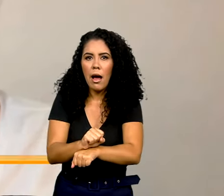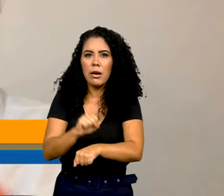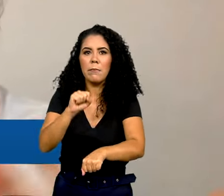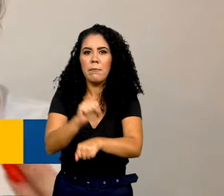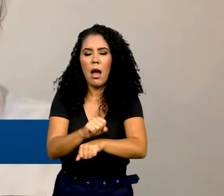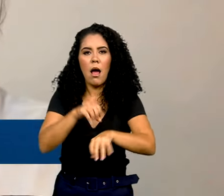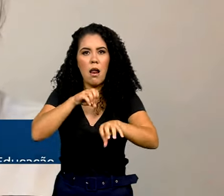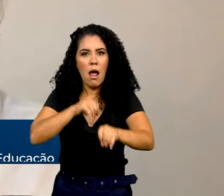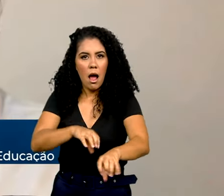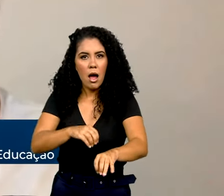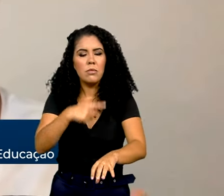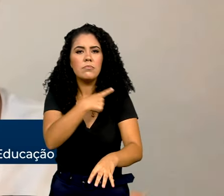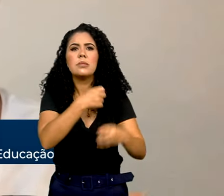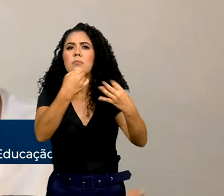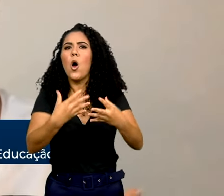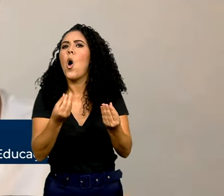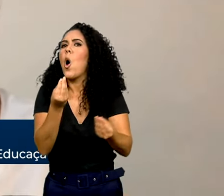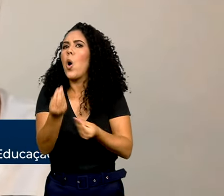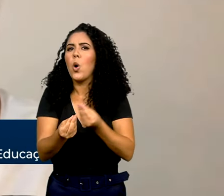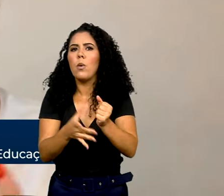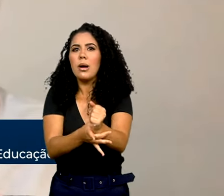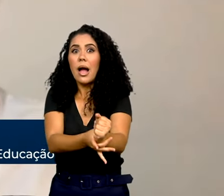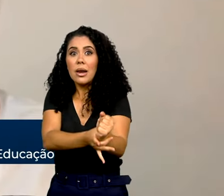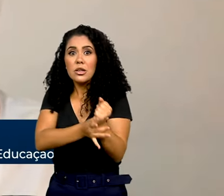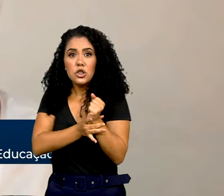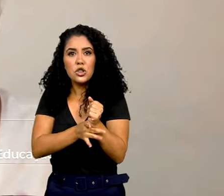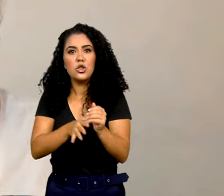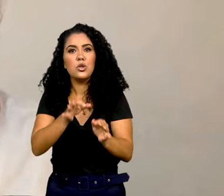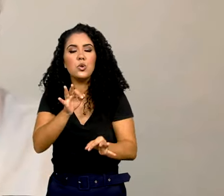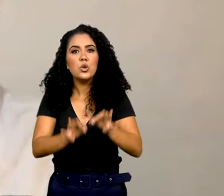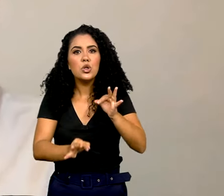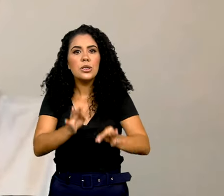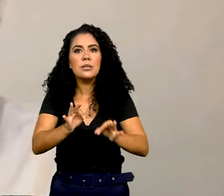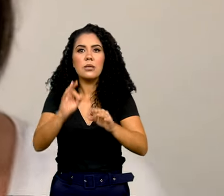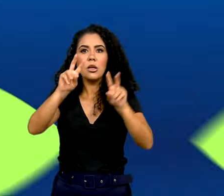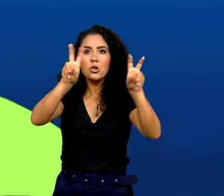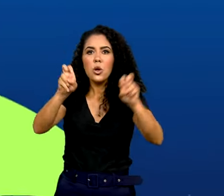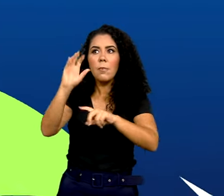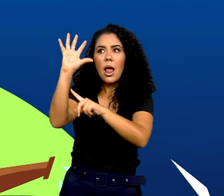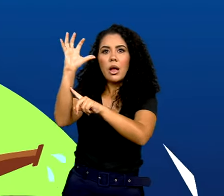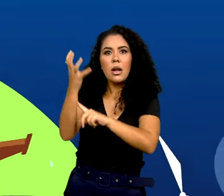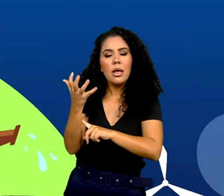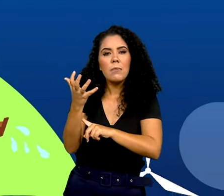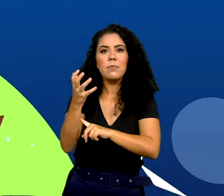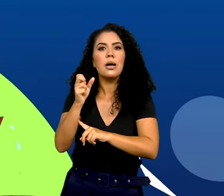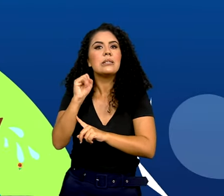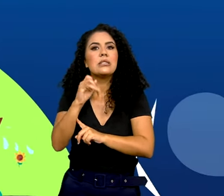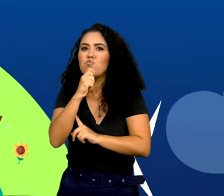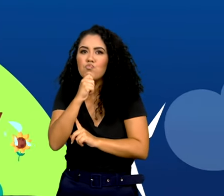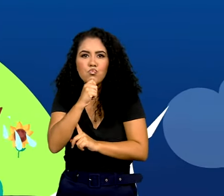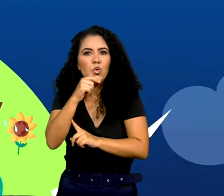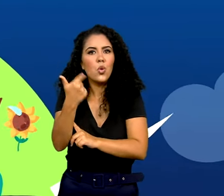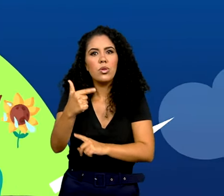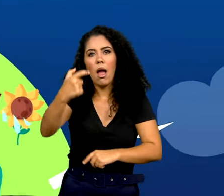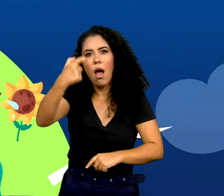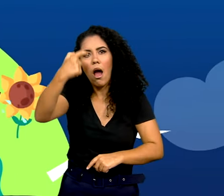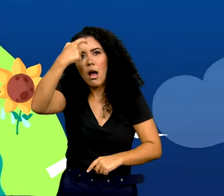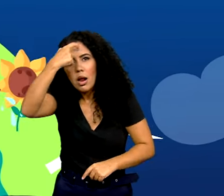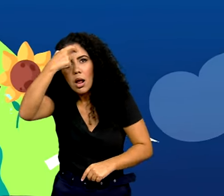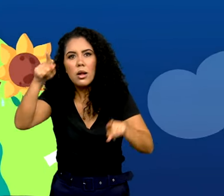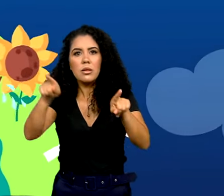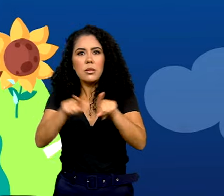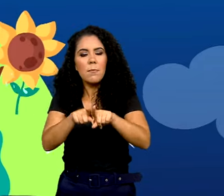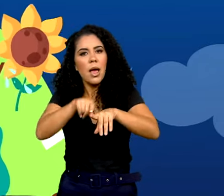garantir justiça climática sem uma conscientização e uma educação para o meio ambiente, uma educação